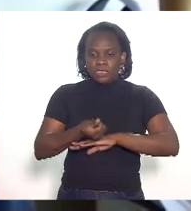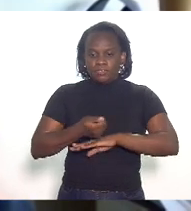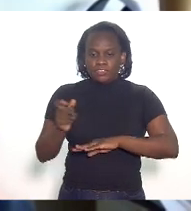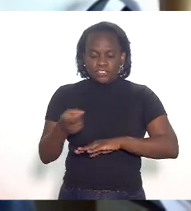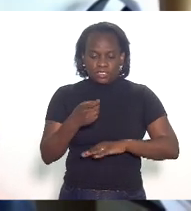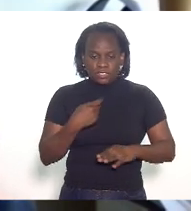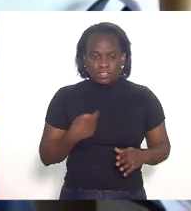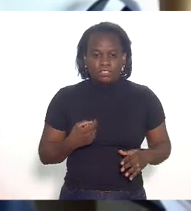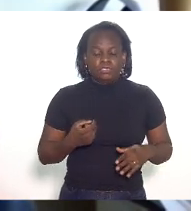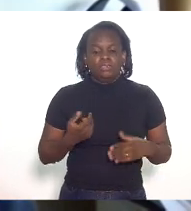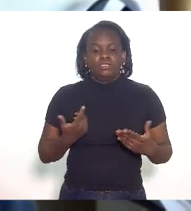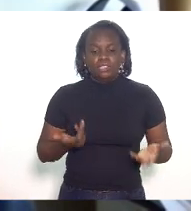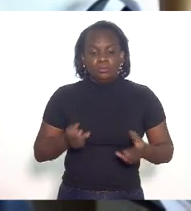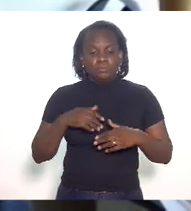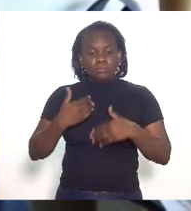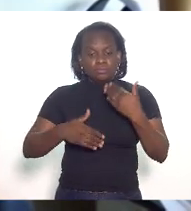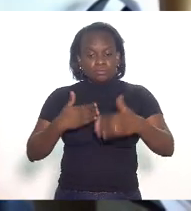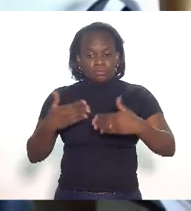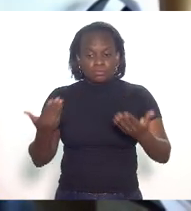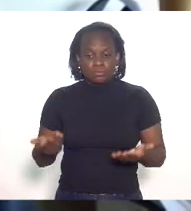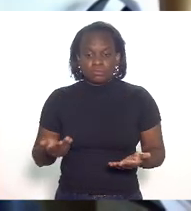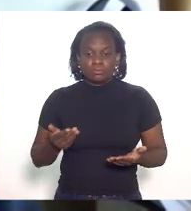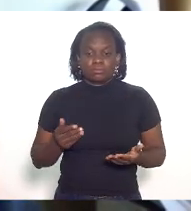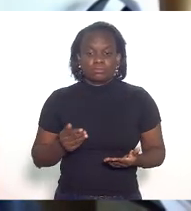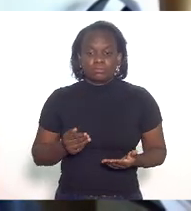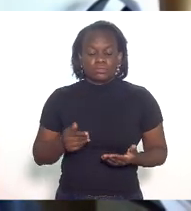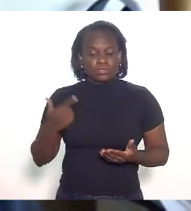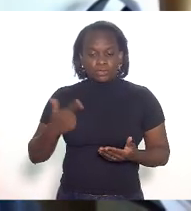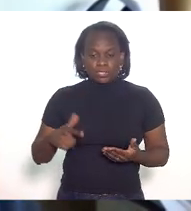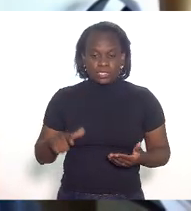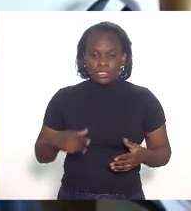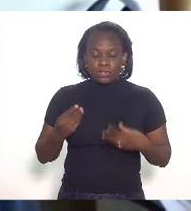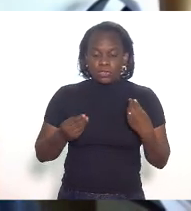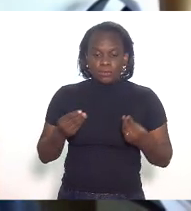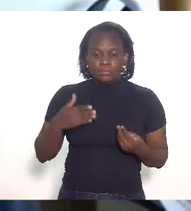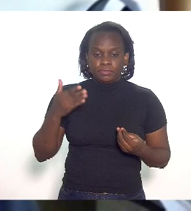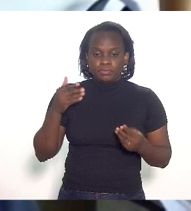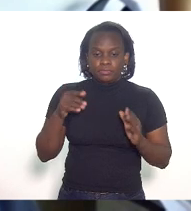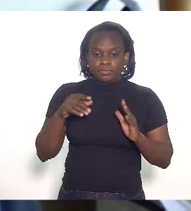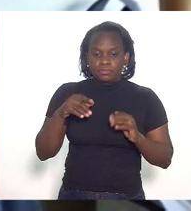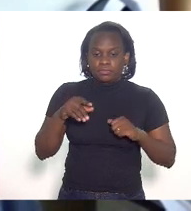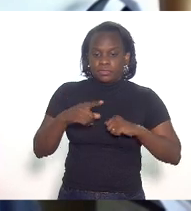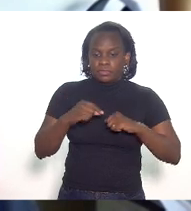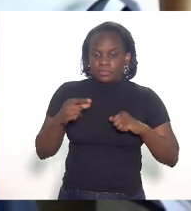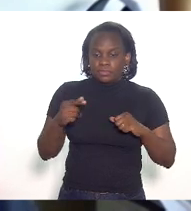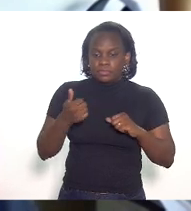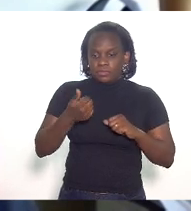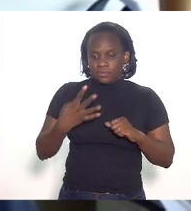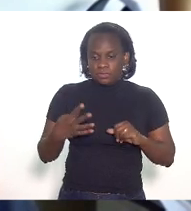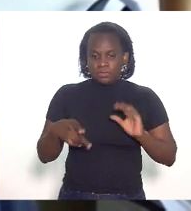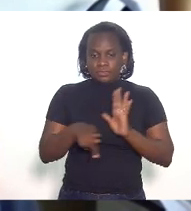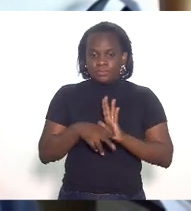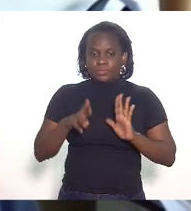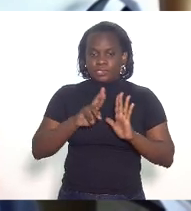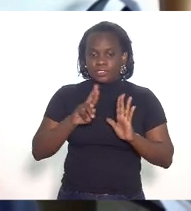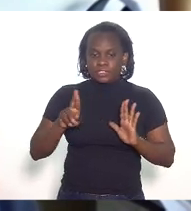e por via de consequência não tem como demonstrar o artigo 14 da RRF nem tampouco o